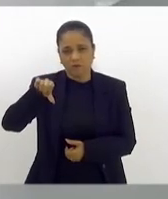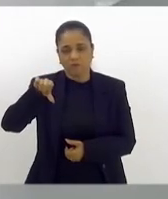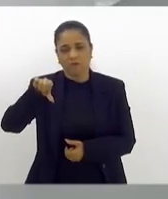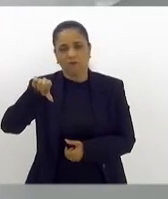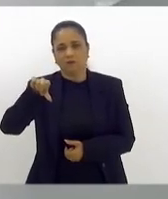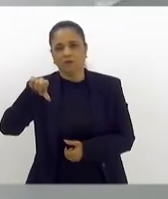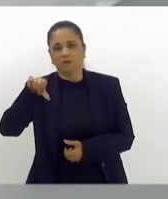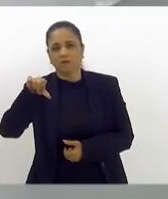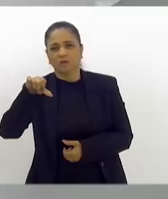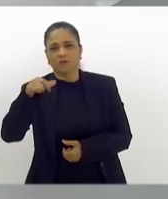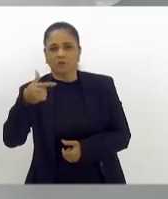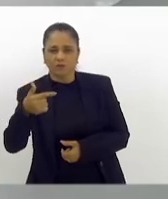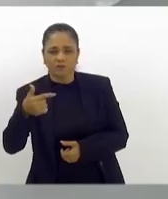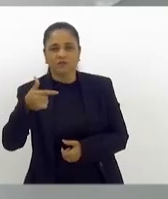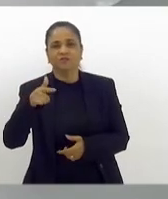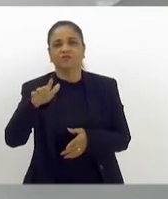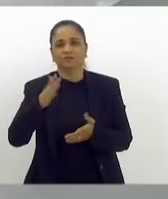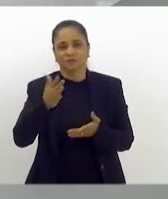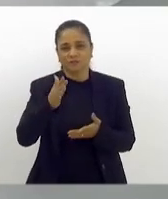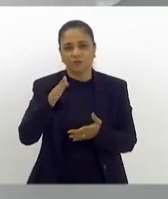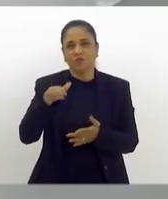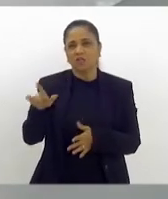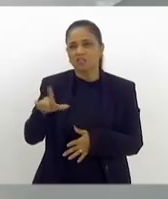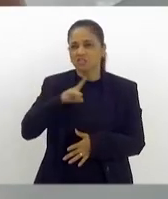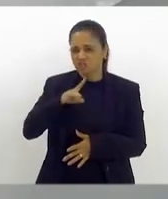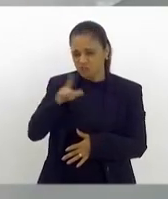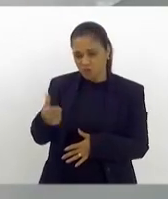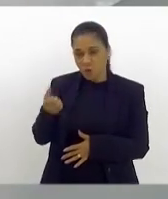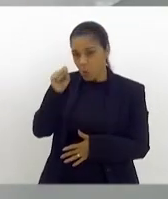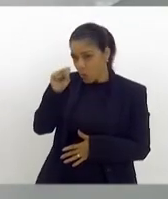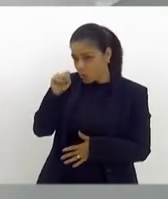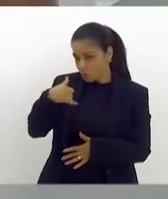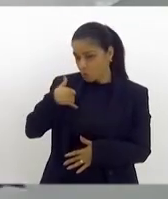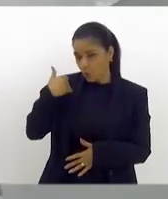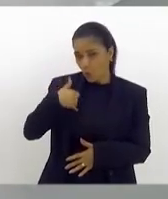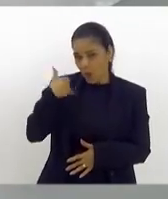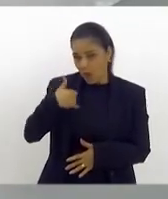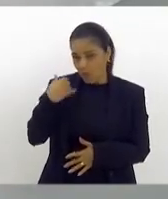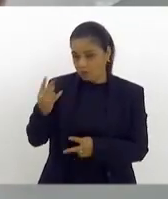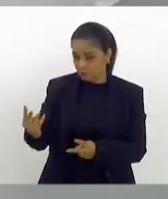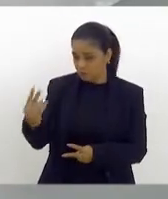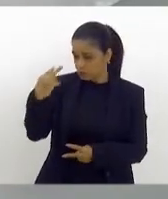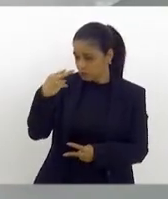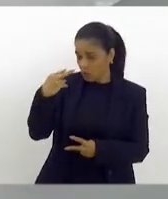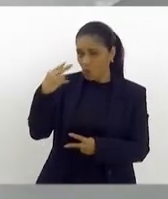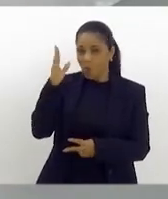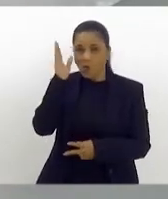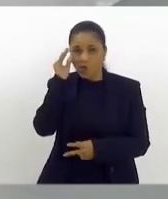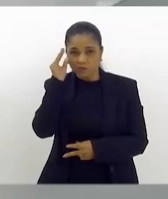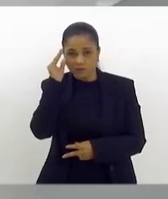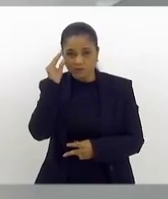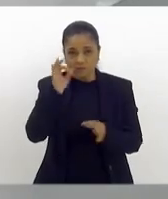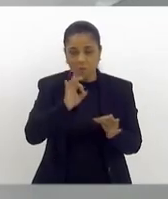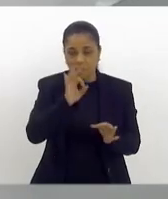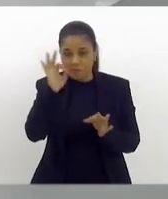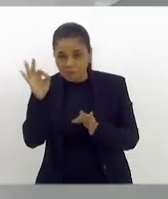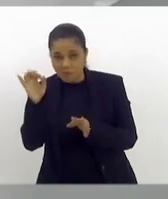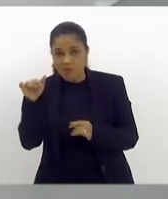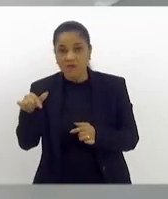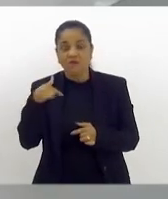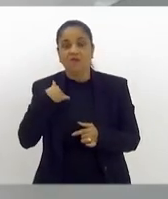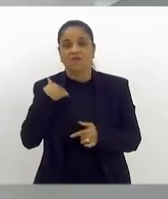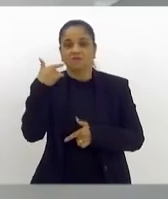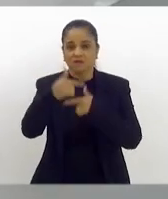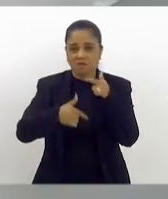oito, dez anos de idade, vendo o pai trabalhar, discursar, fazer, e absorveu,